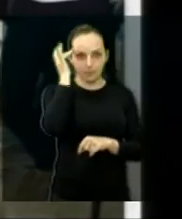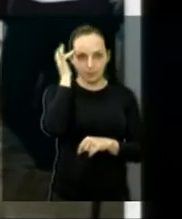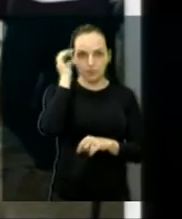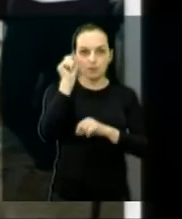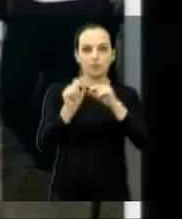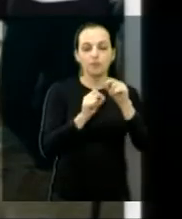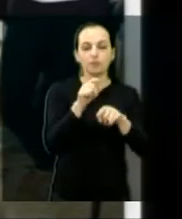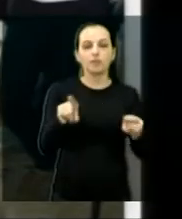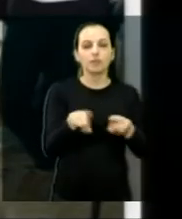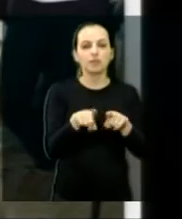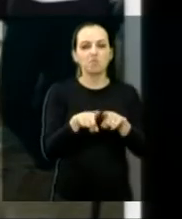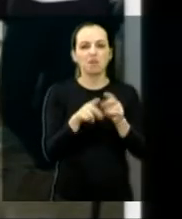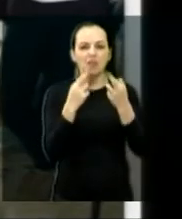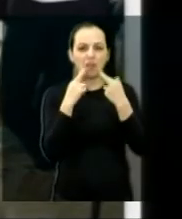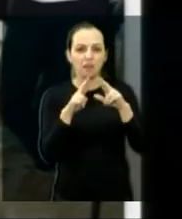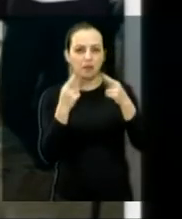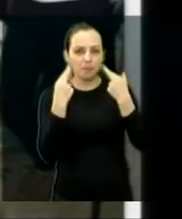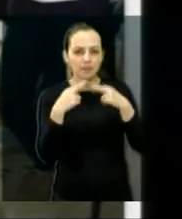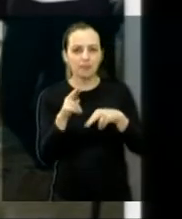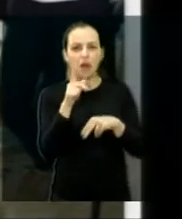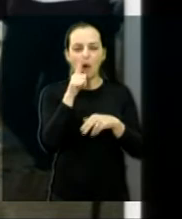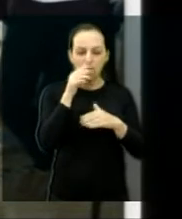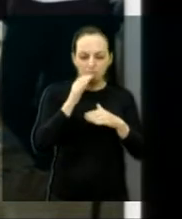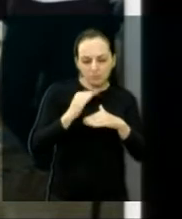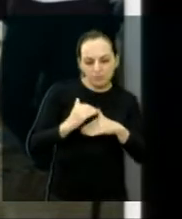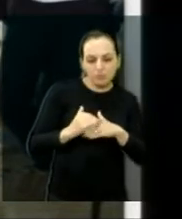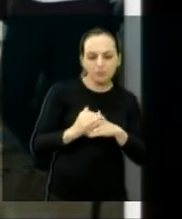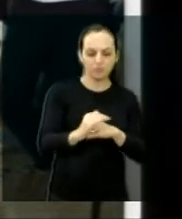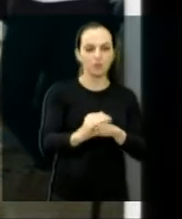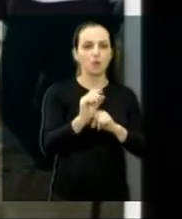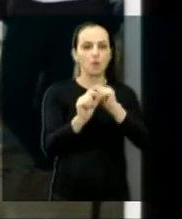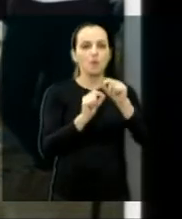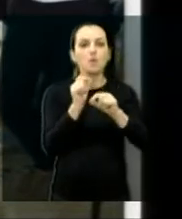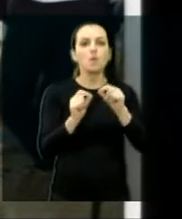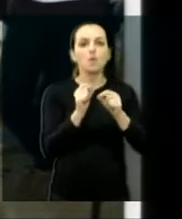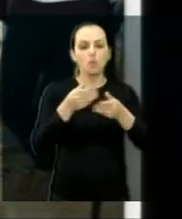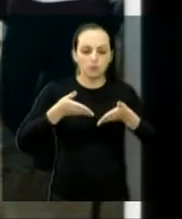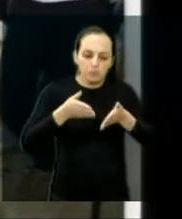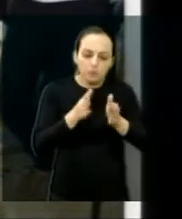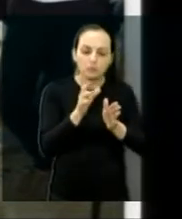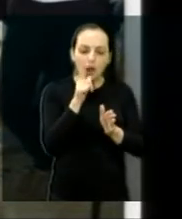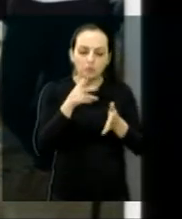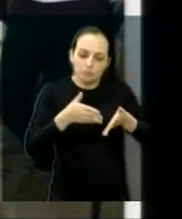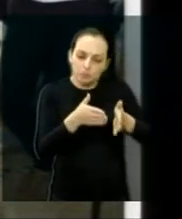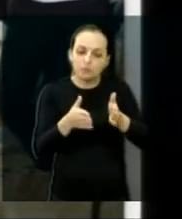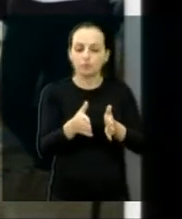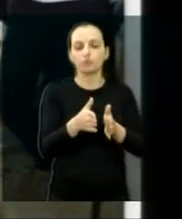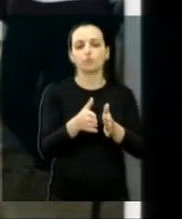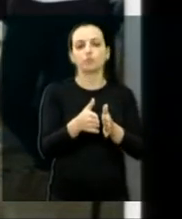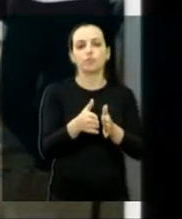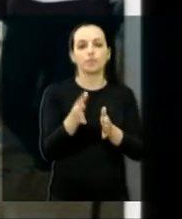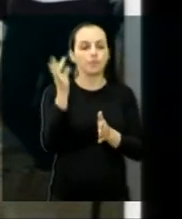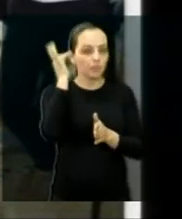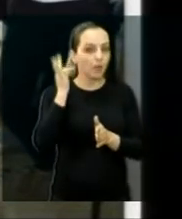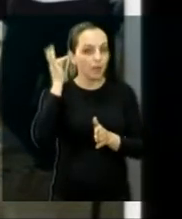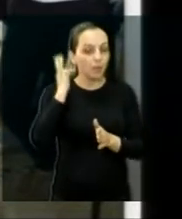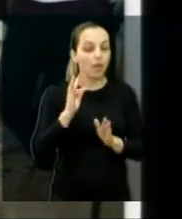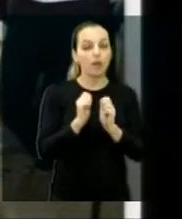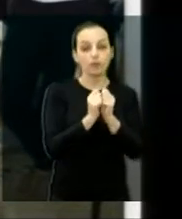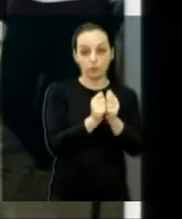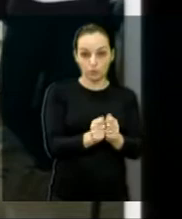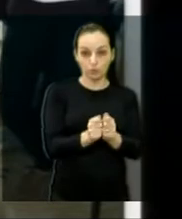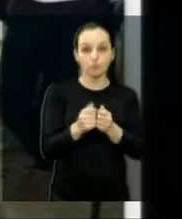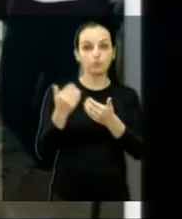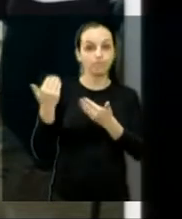Inclusive, muita reclamação do Rio, viu? O Santana falou aqui, a Tainara falou. Inclusive, a Tainara estava comigo.